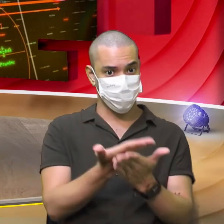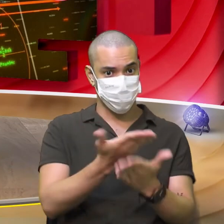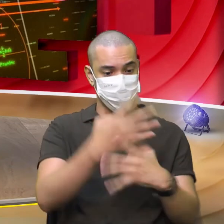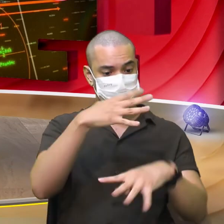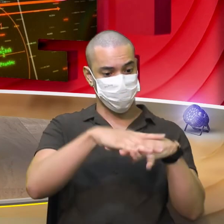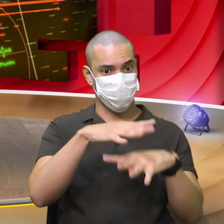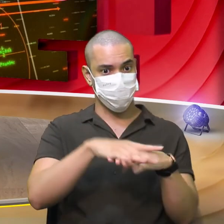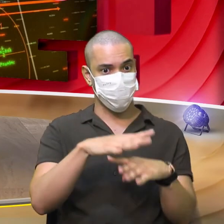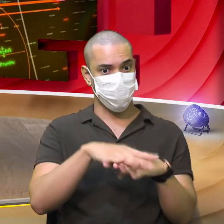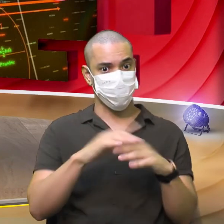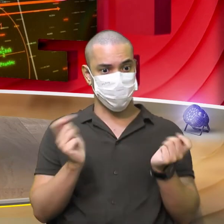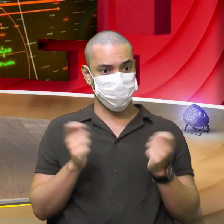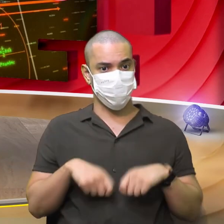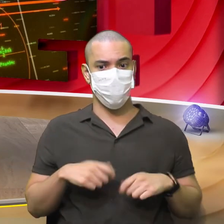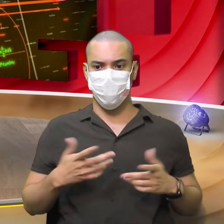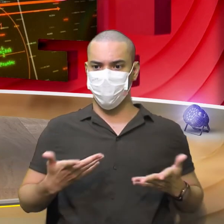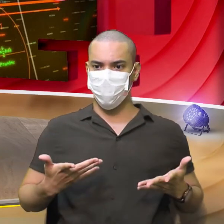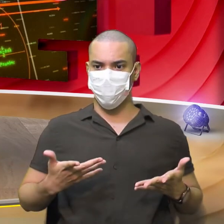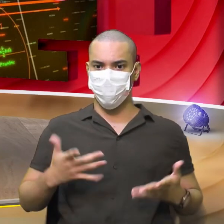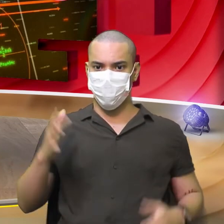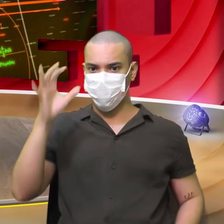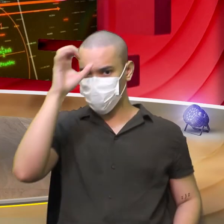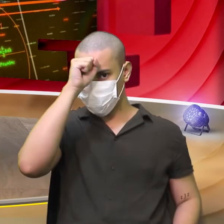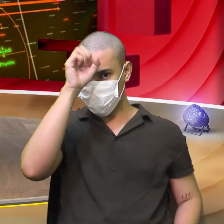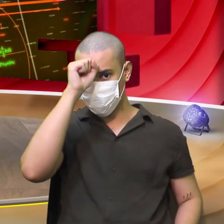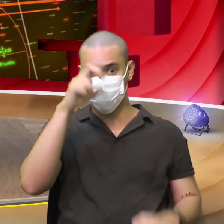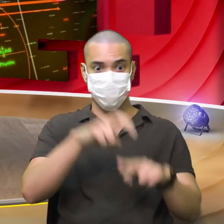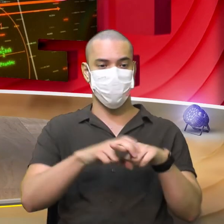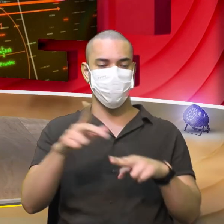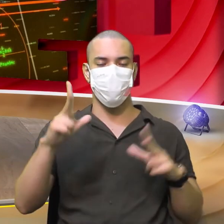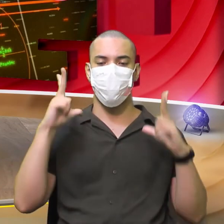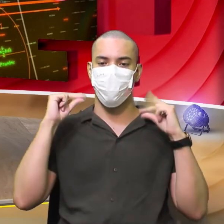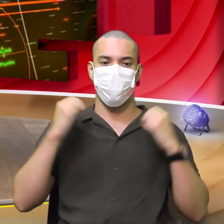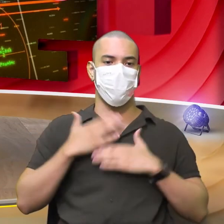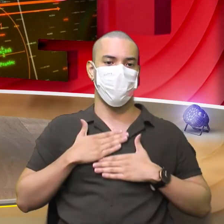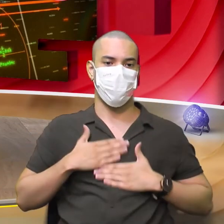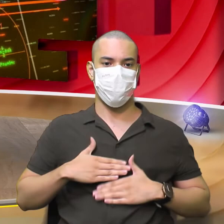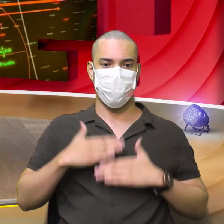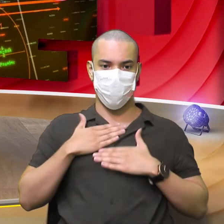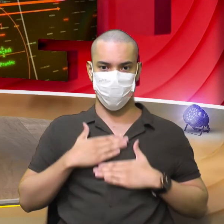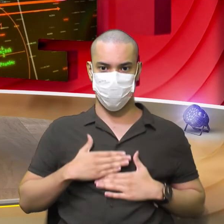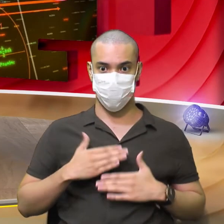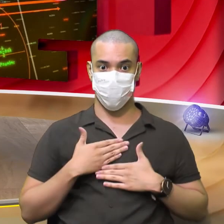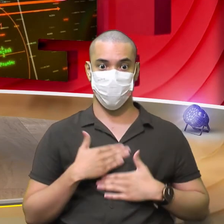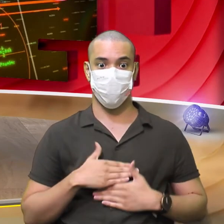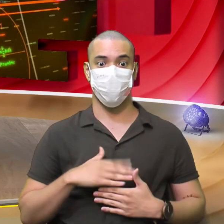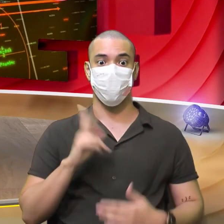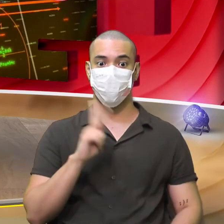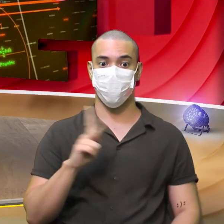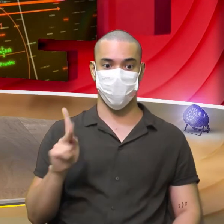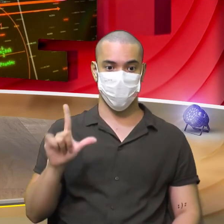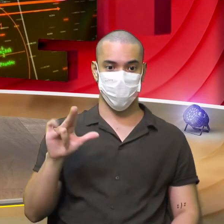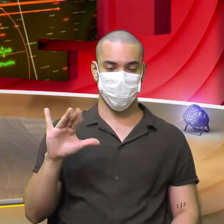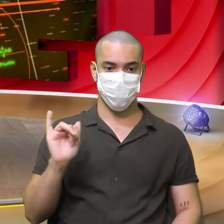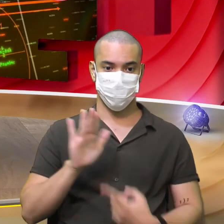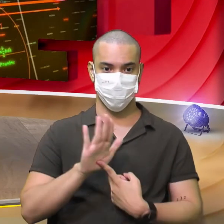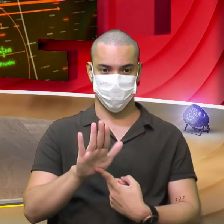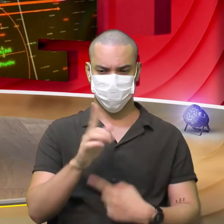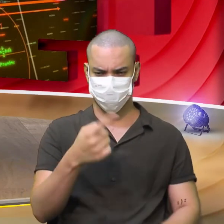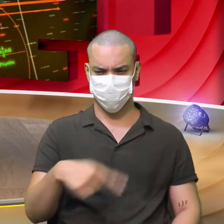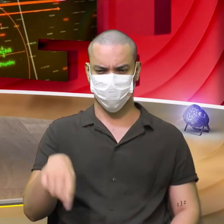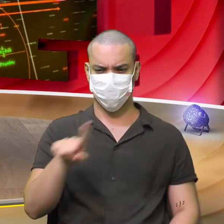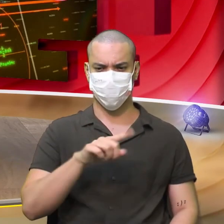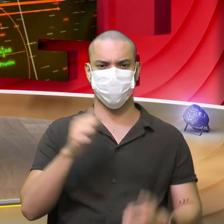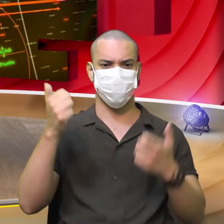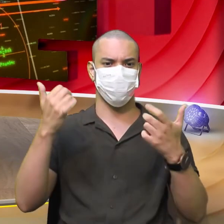financeira Não dá para aprender Bastante? Com certeza E aí você vai ficar De boa Nos tópicos Que a professora Lúcia Mostrou para a gente Agora há pouco Tem uma que fala